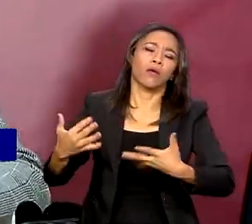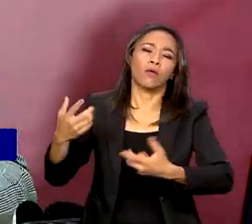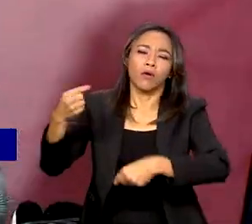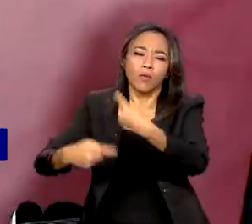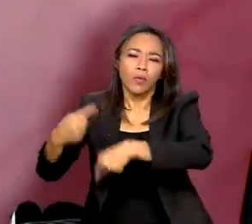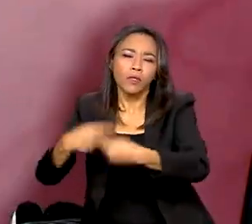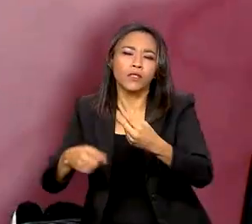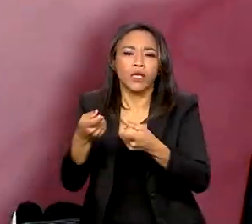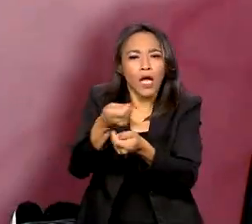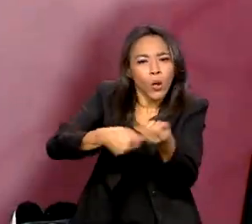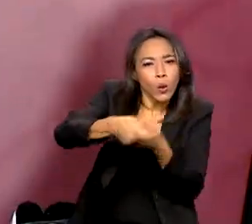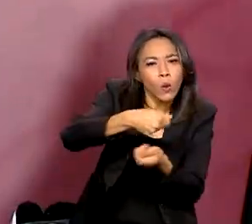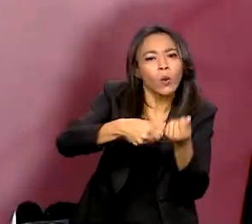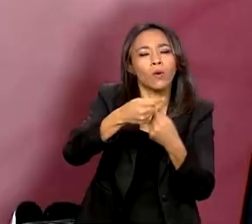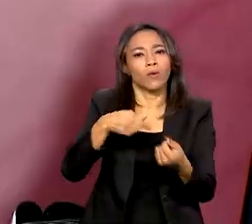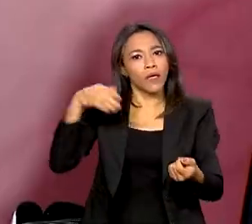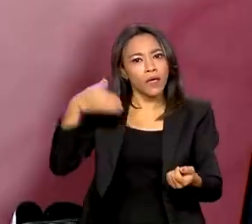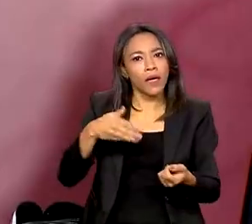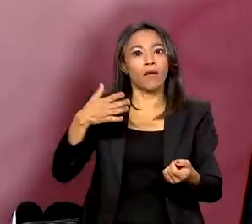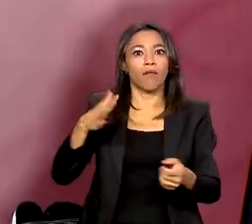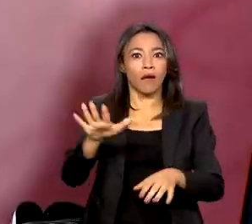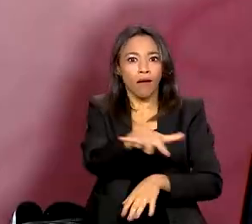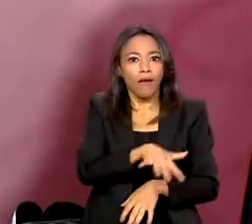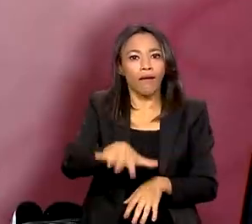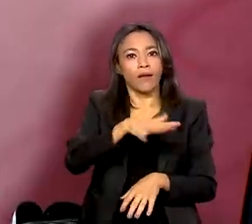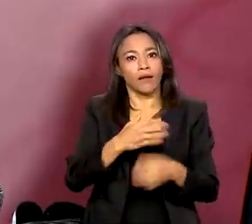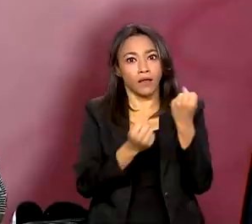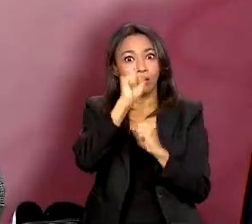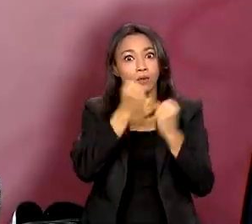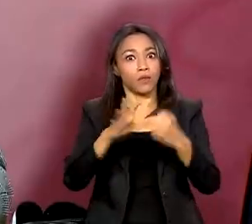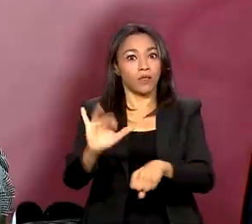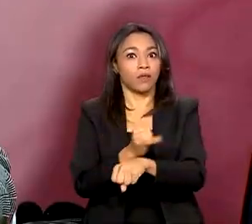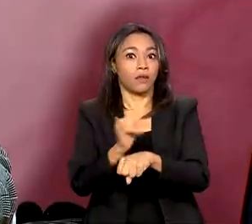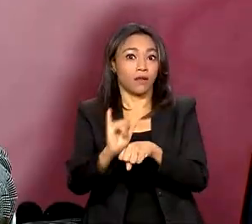que passa por esse setor tão estratégico e entender que a gente precisa discutir ele de forma ampla.